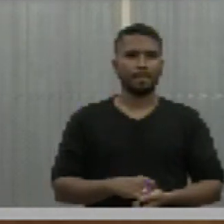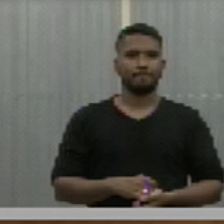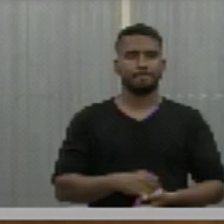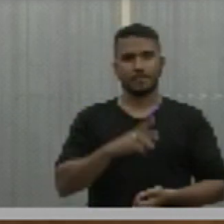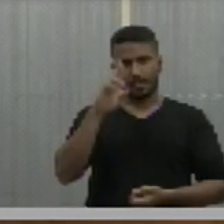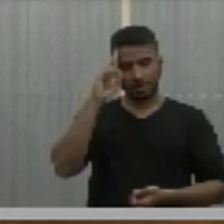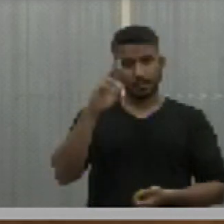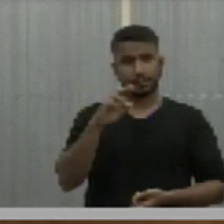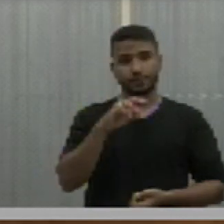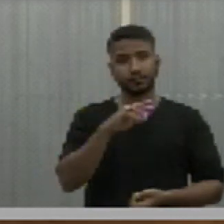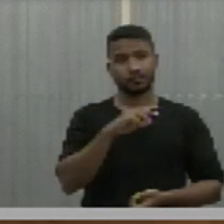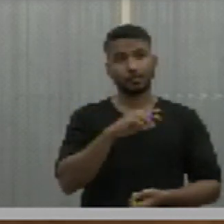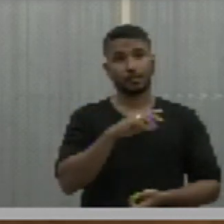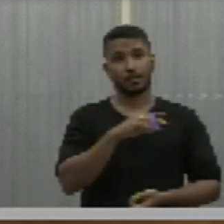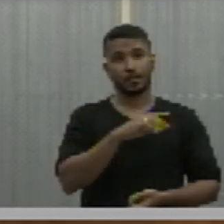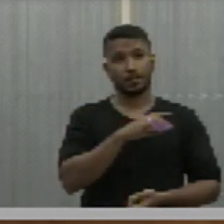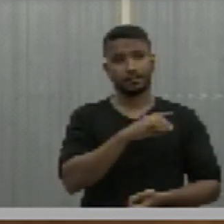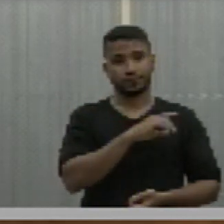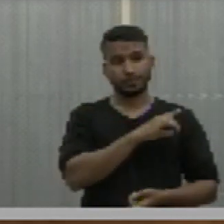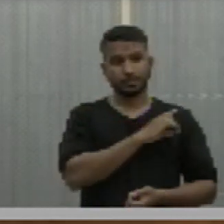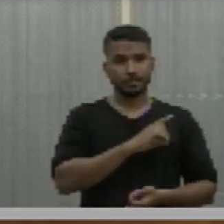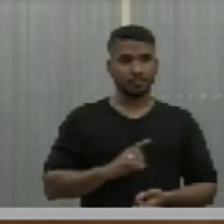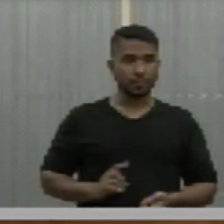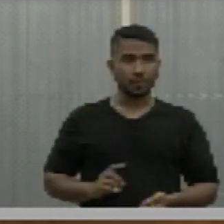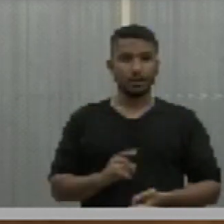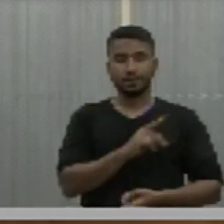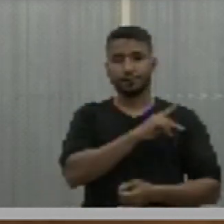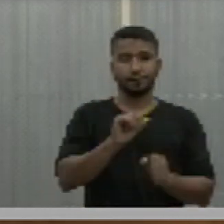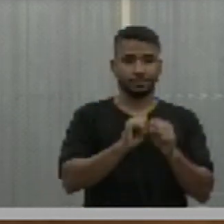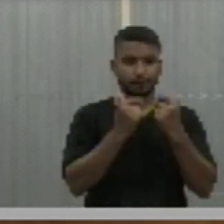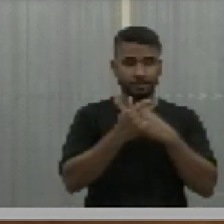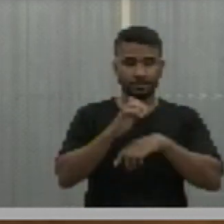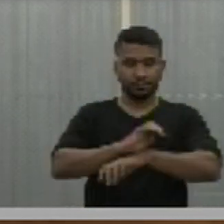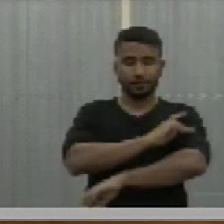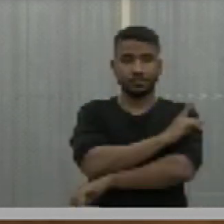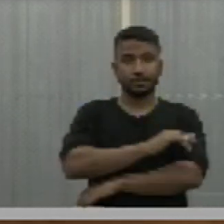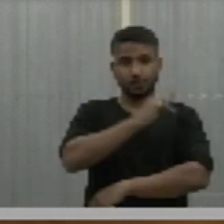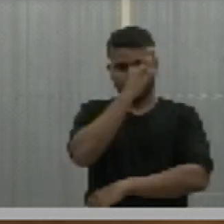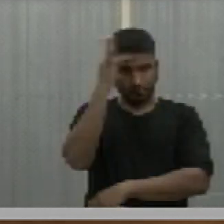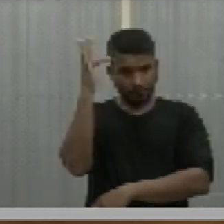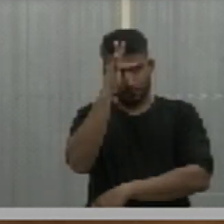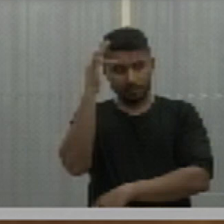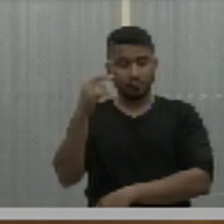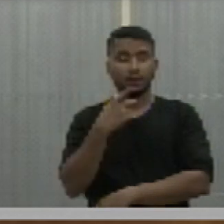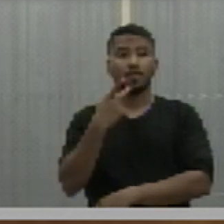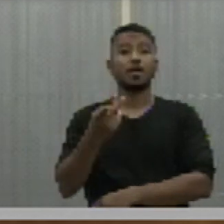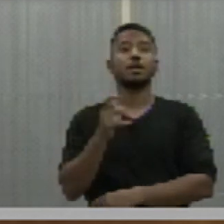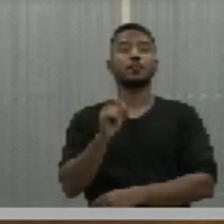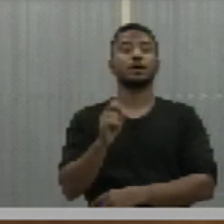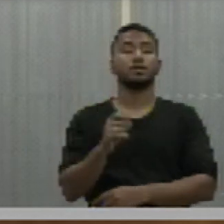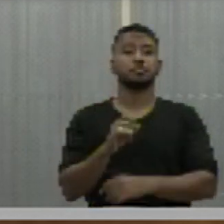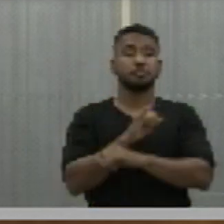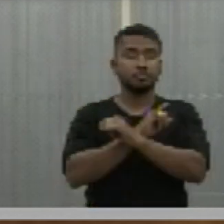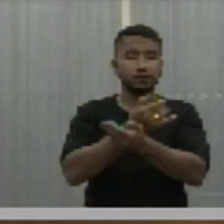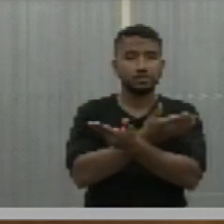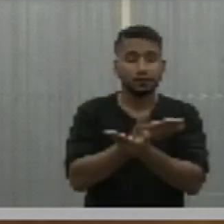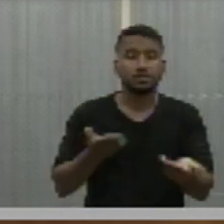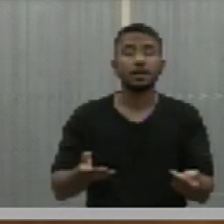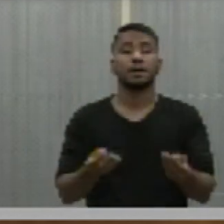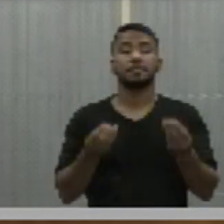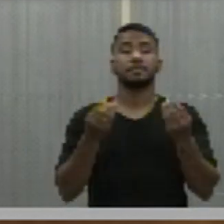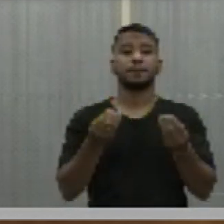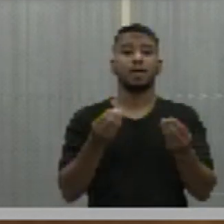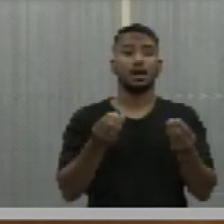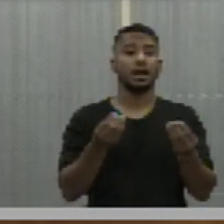Senatismo, senhor Francisco José Alves da Silva, presidente da Assembleia Legislativa do Estado do Piauí. Tenho a satisfação de dirigir-me a vossa excelência para que seja